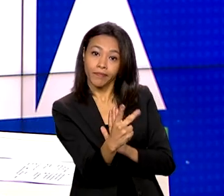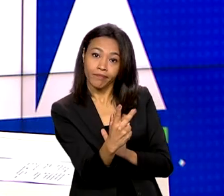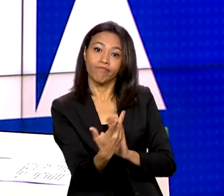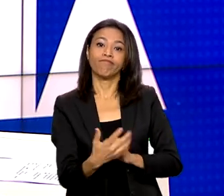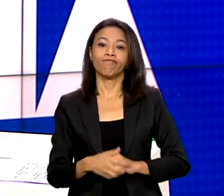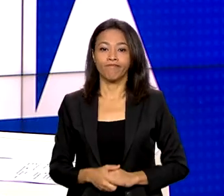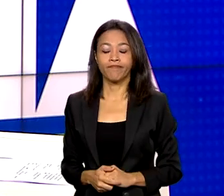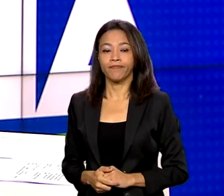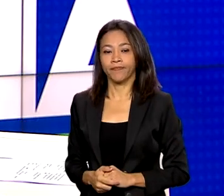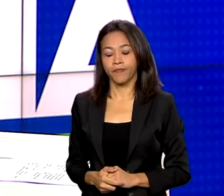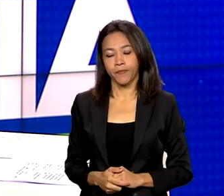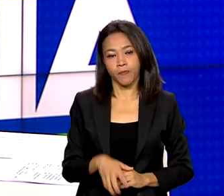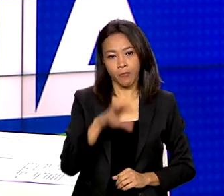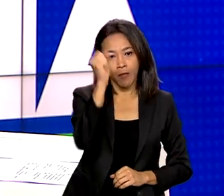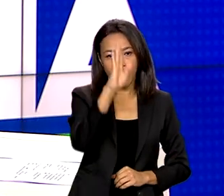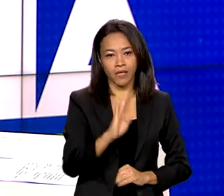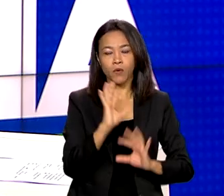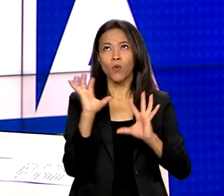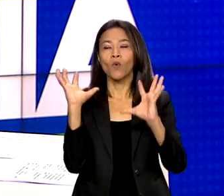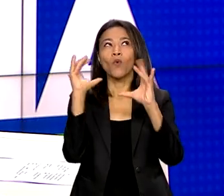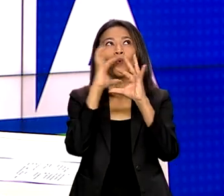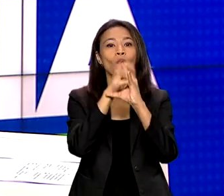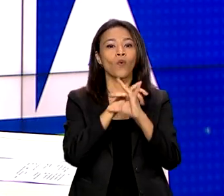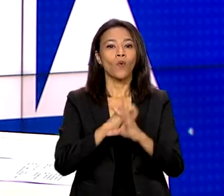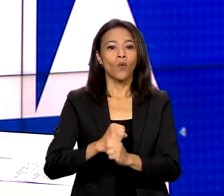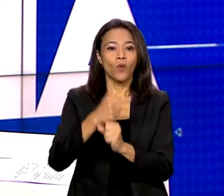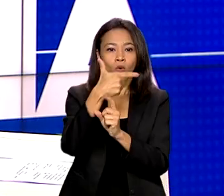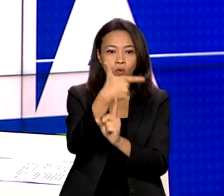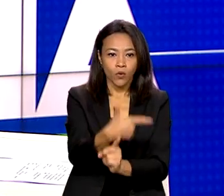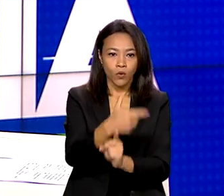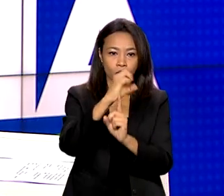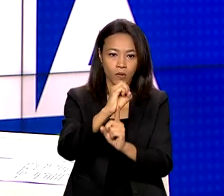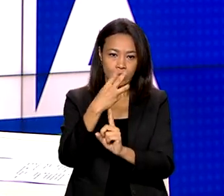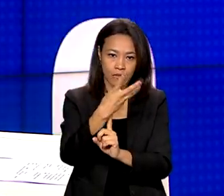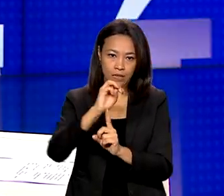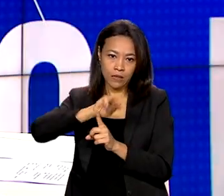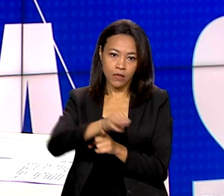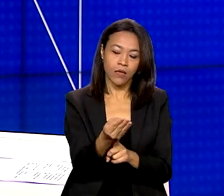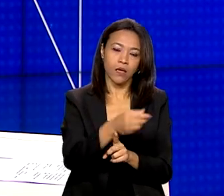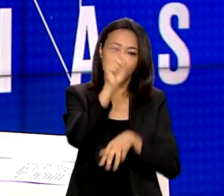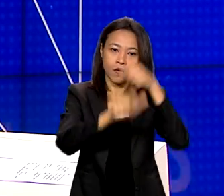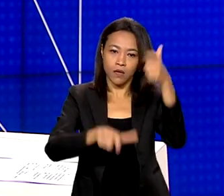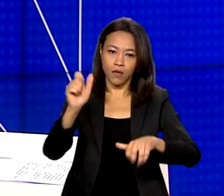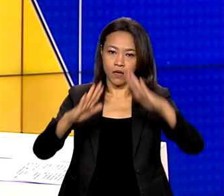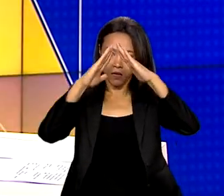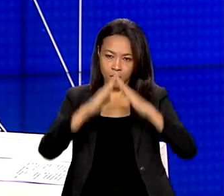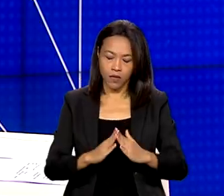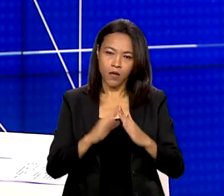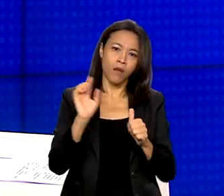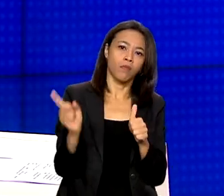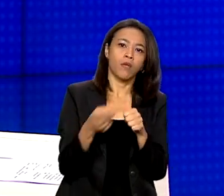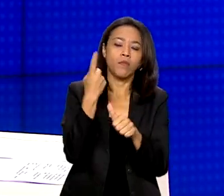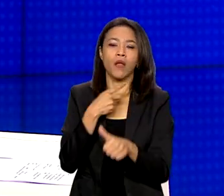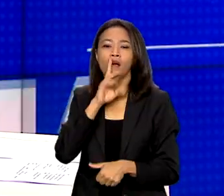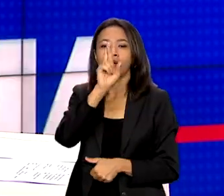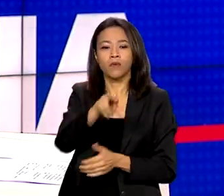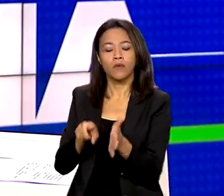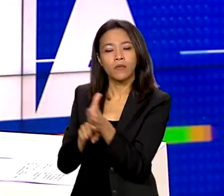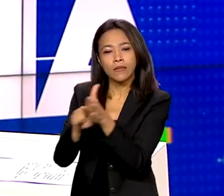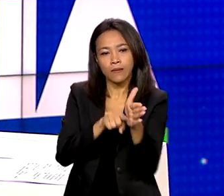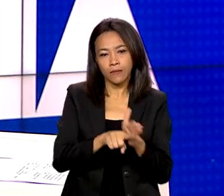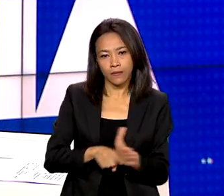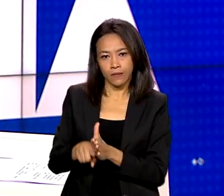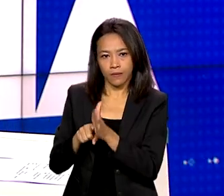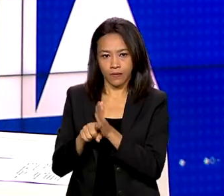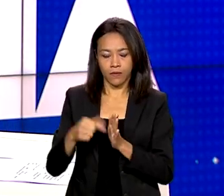O Brasil tem mais de 203 milhões de habitantes. É o que mostram os primeiros resultados do Censo